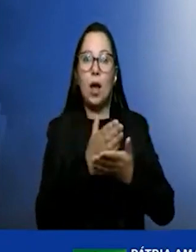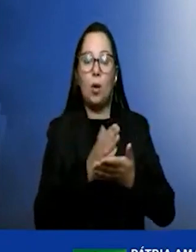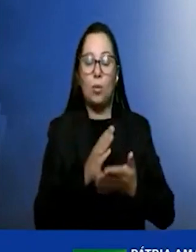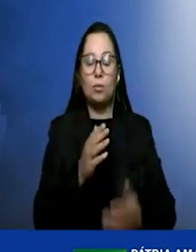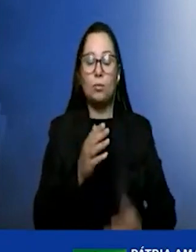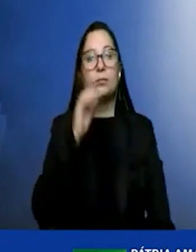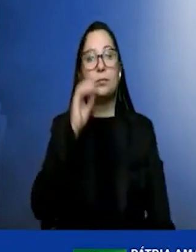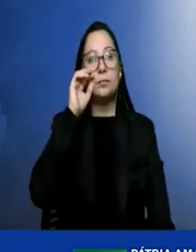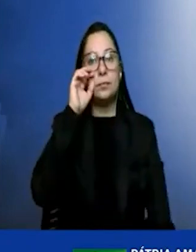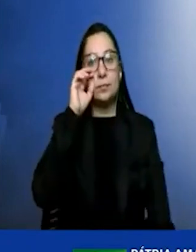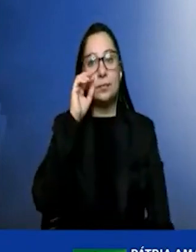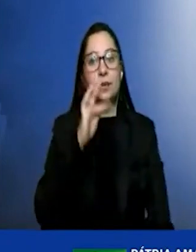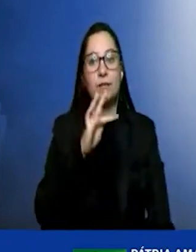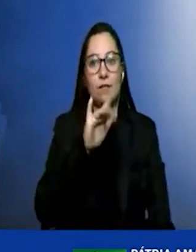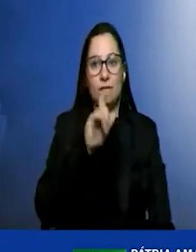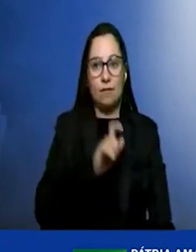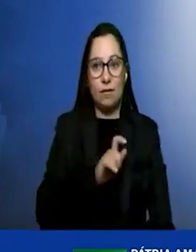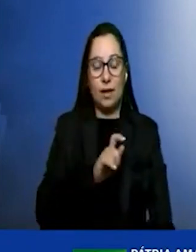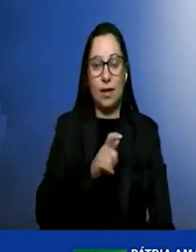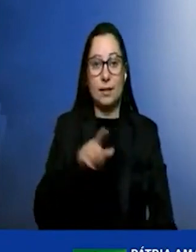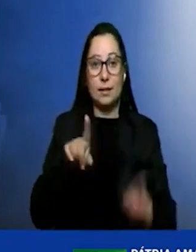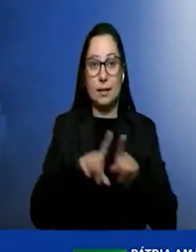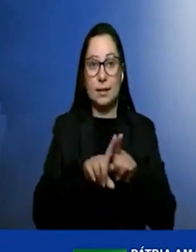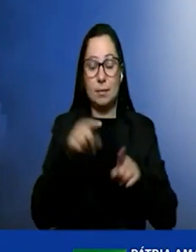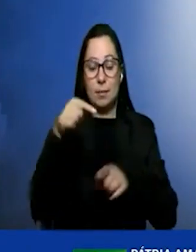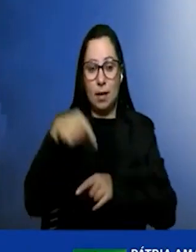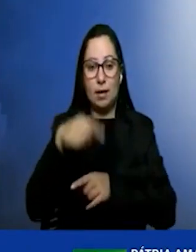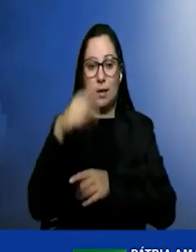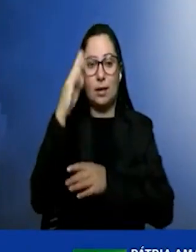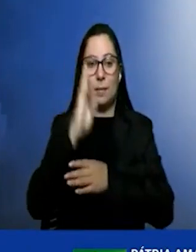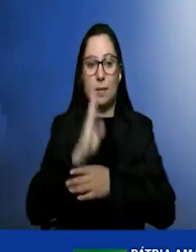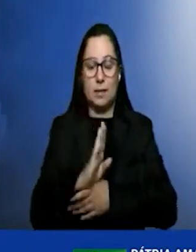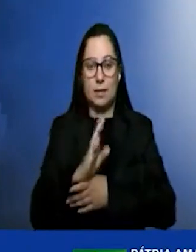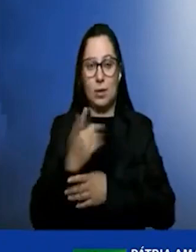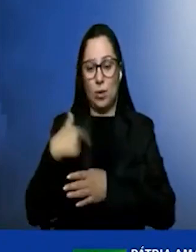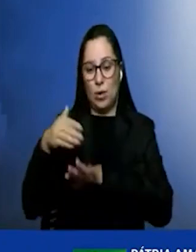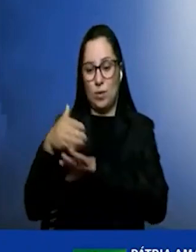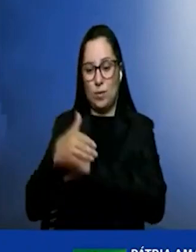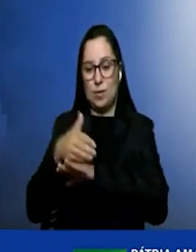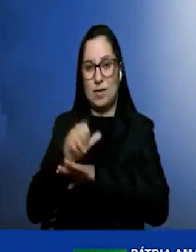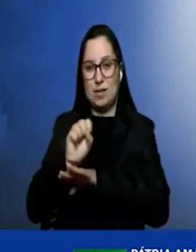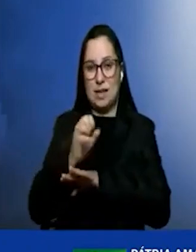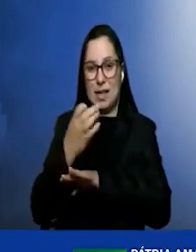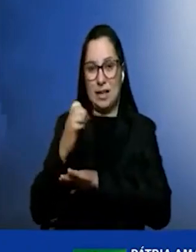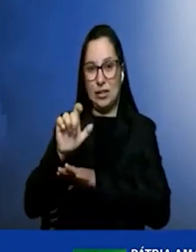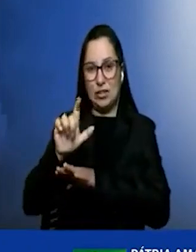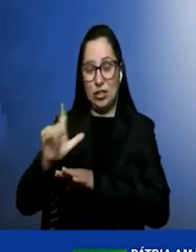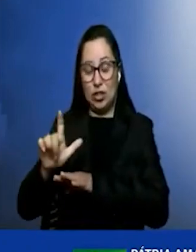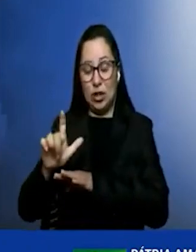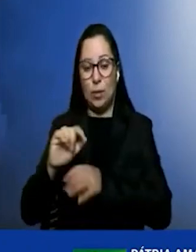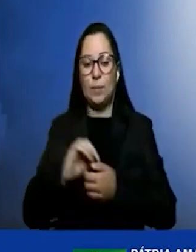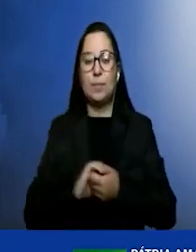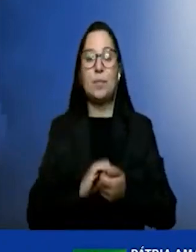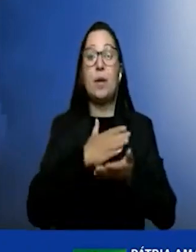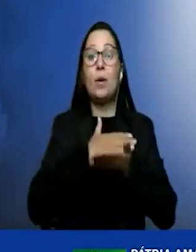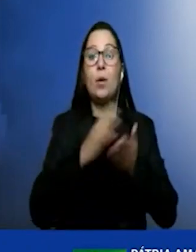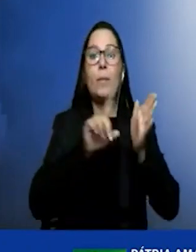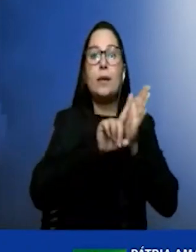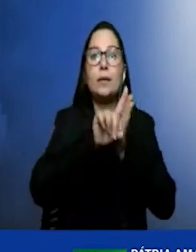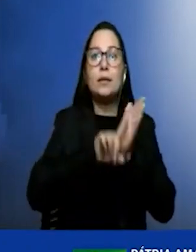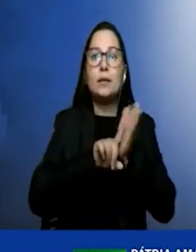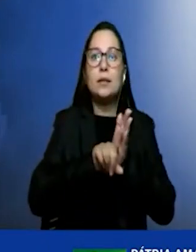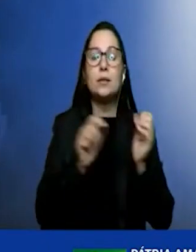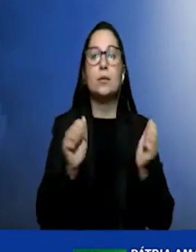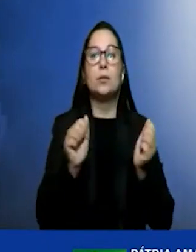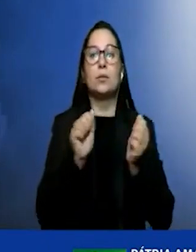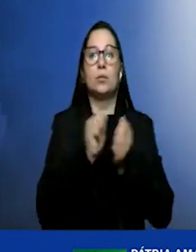se nós íamos ter aqui a participação da Shell, que está sendo comandada, no primeiro momento, pela Unicamp, e no segundo momento, junto com a